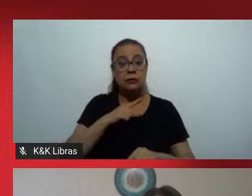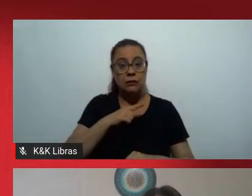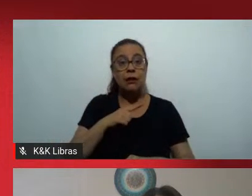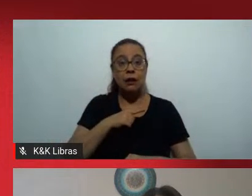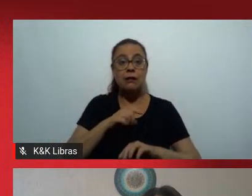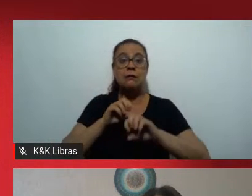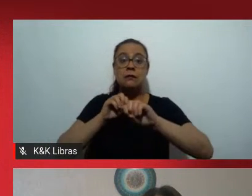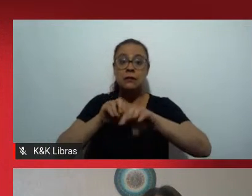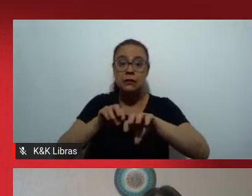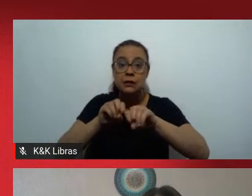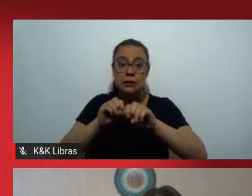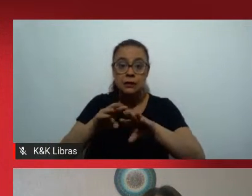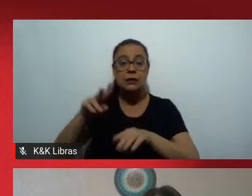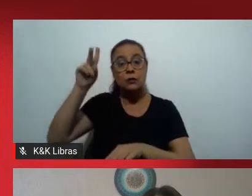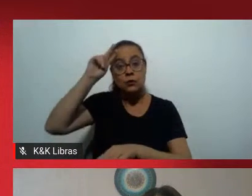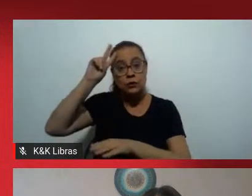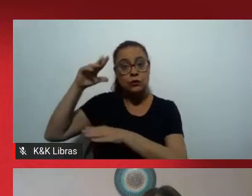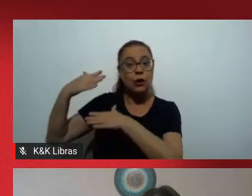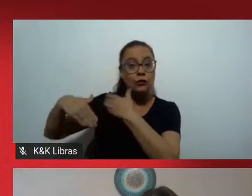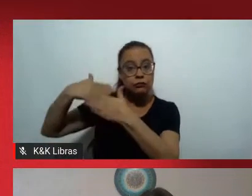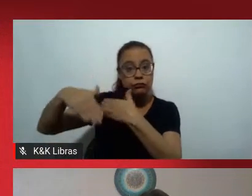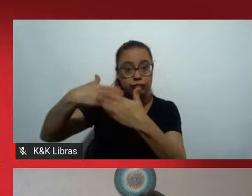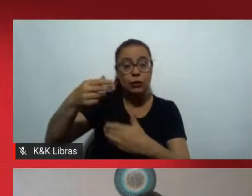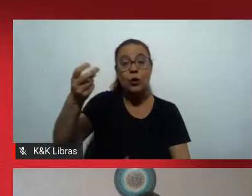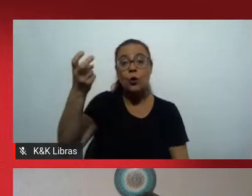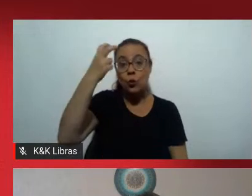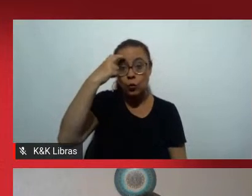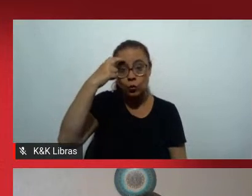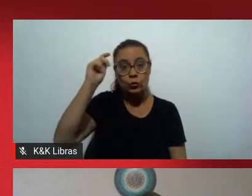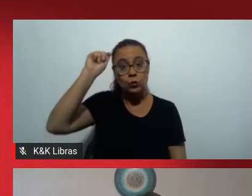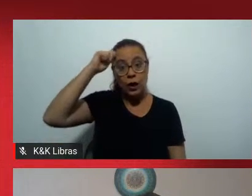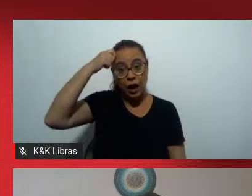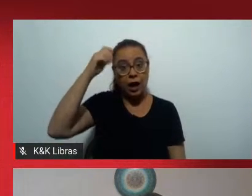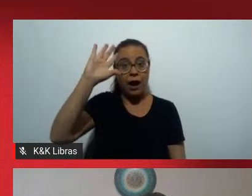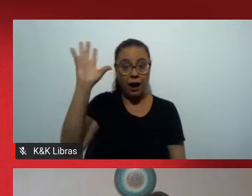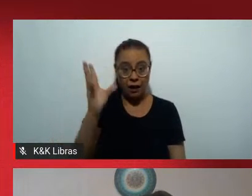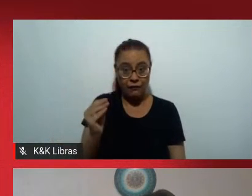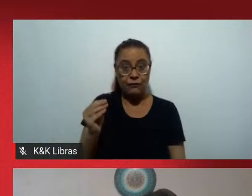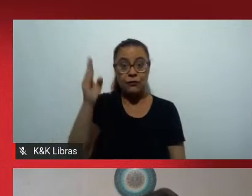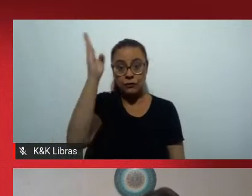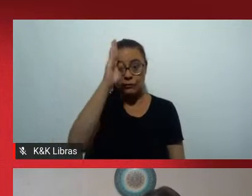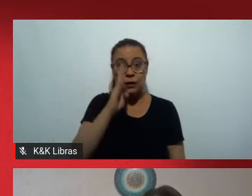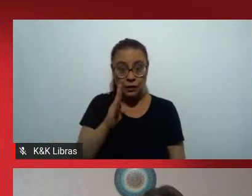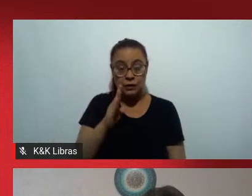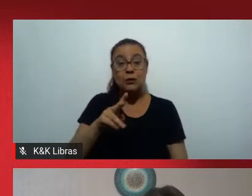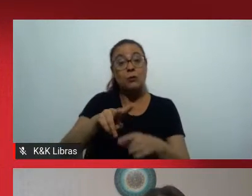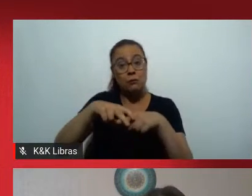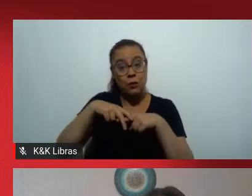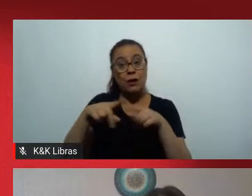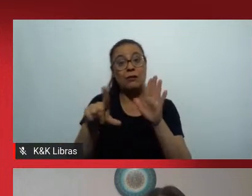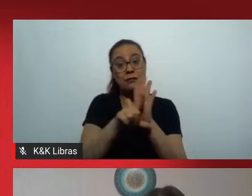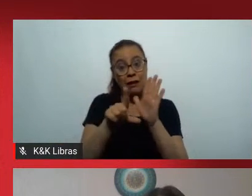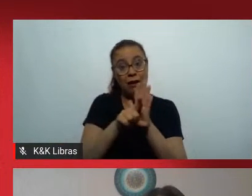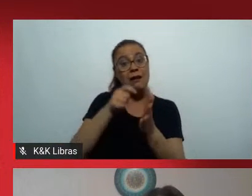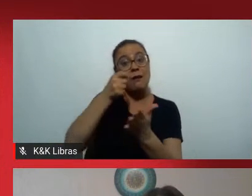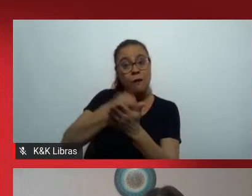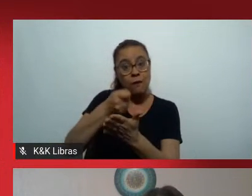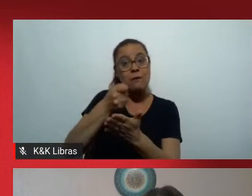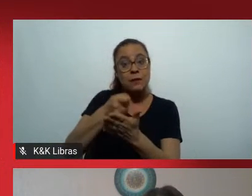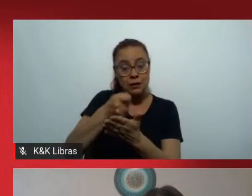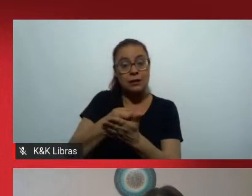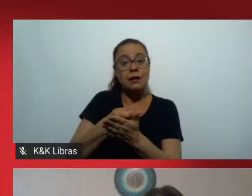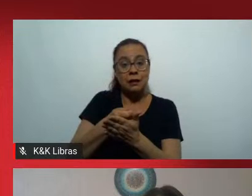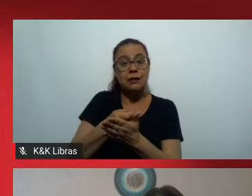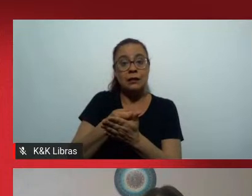e da história da cultura afro-brasileira dentro dos seus projetos pedagógicos, apenas por força da lei, a gente observa que as universidades